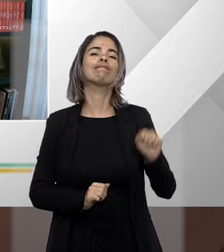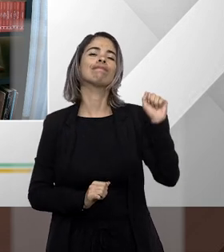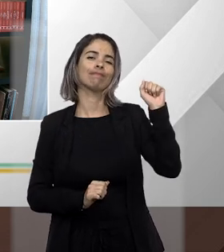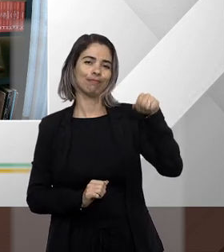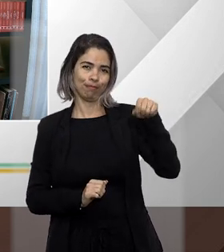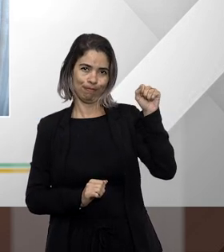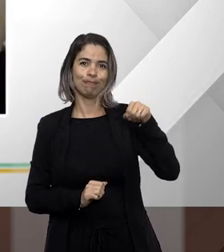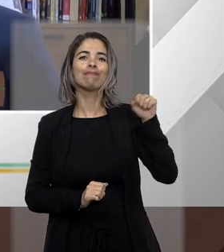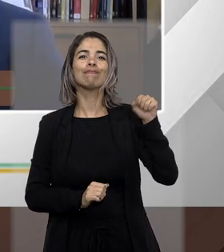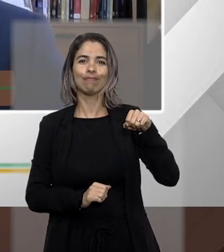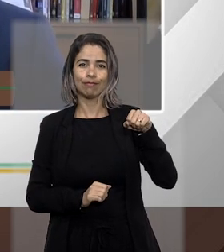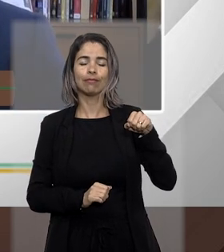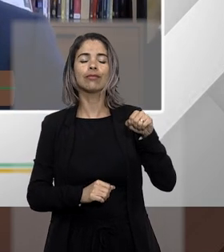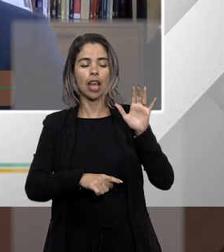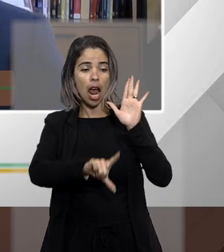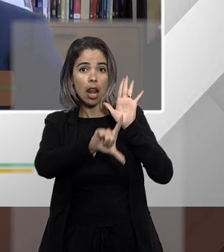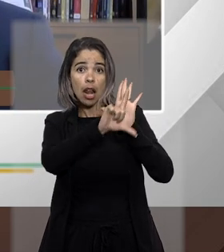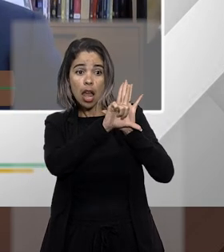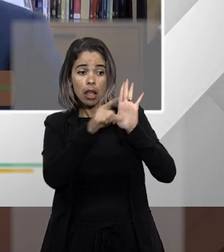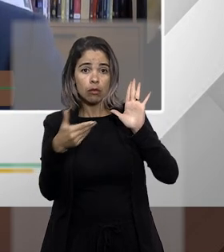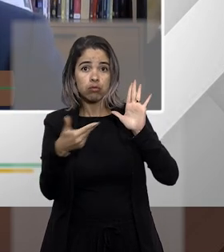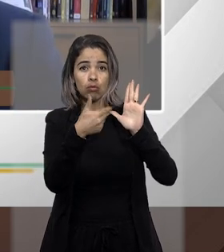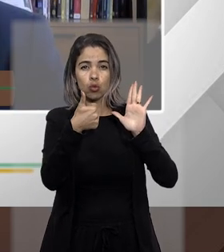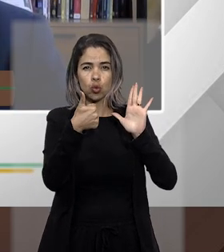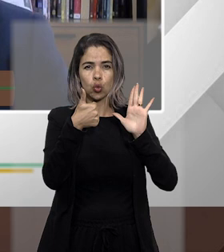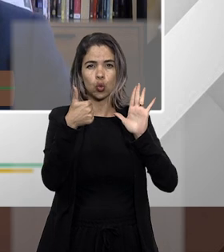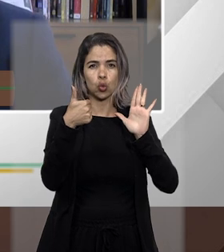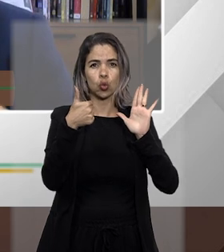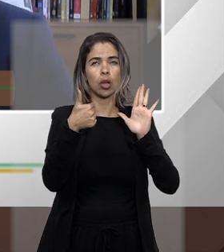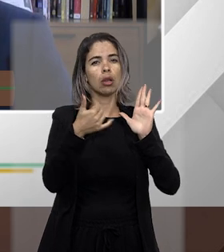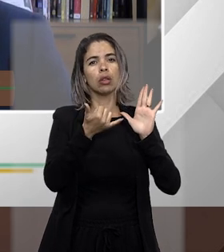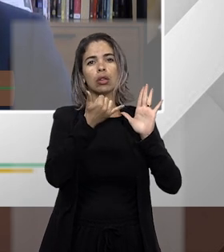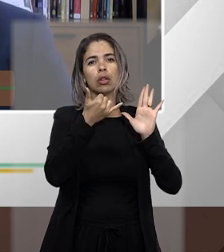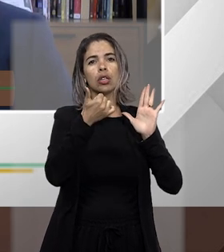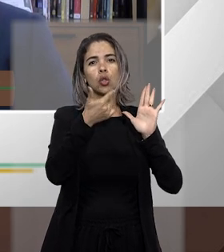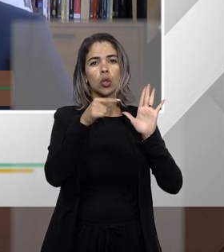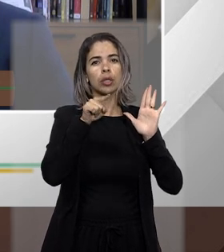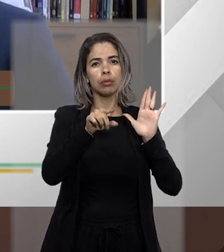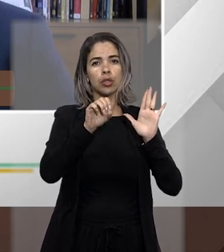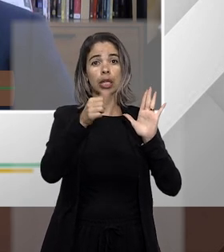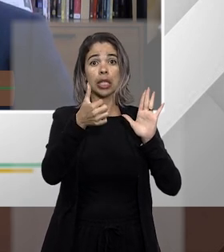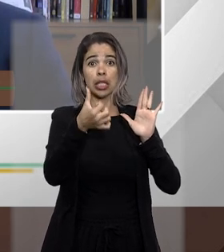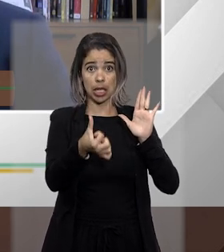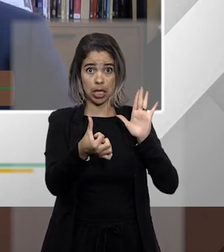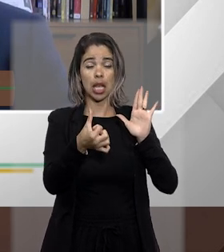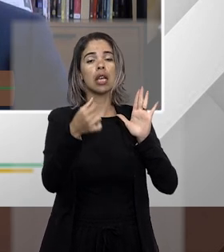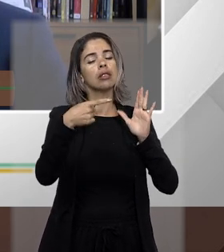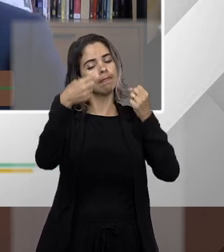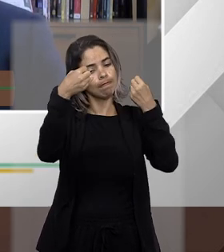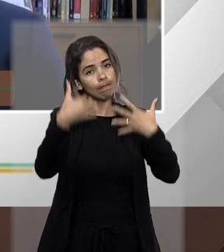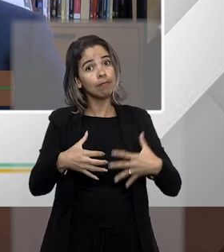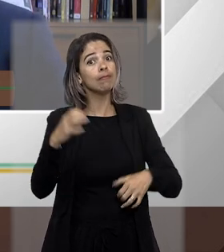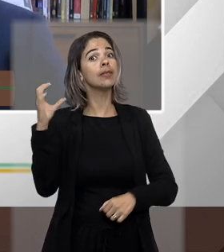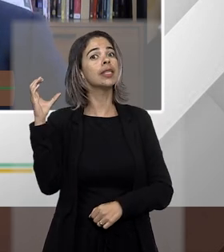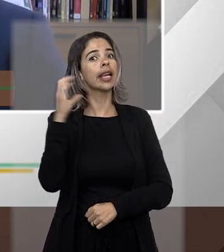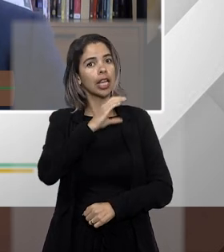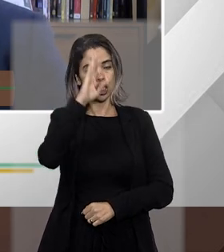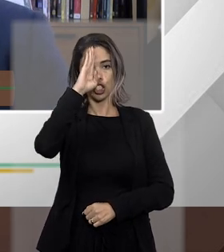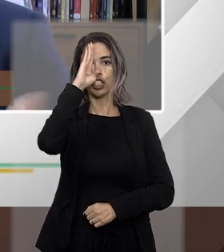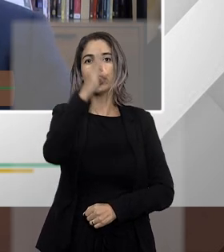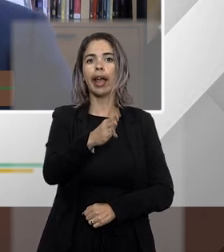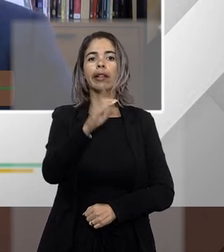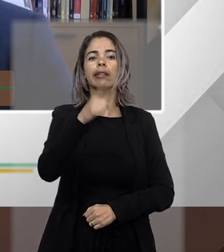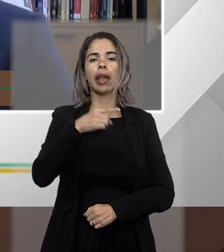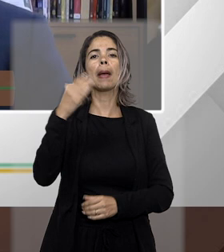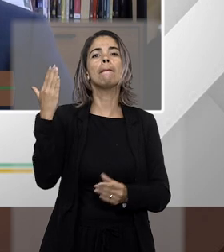12 mil perdão a lei 12.016 de 2009 ela expressamente deixa claro que o mandado de segurança ele e